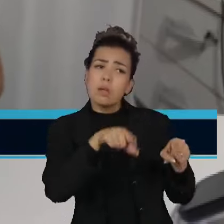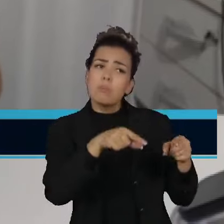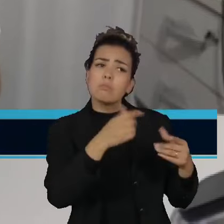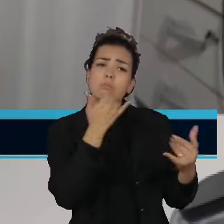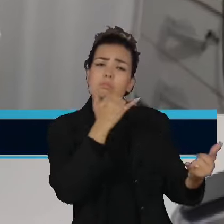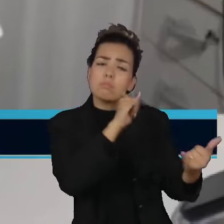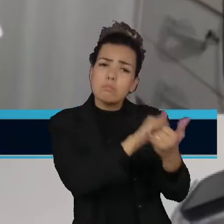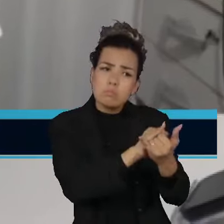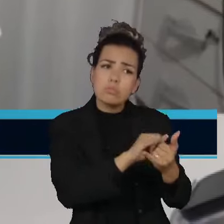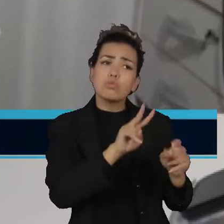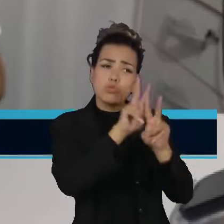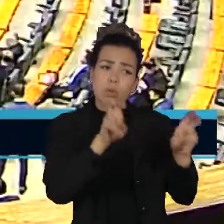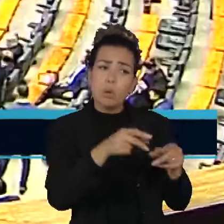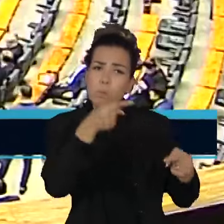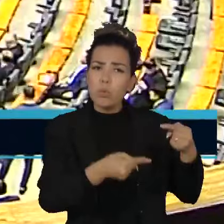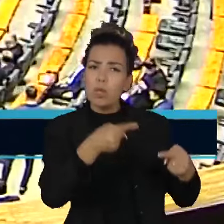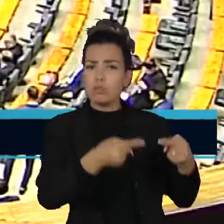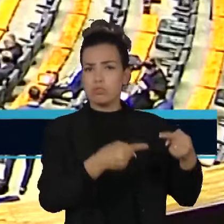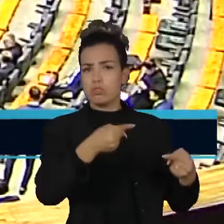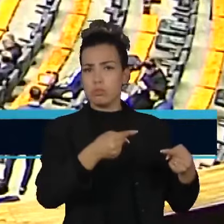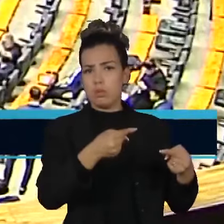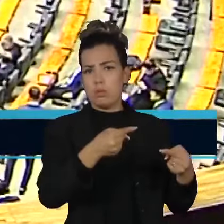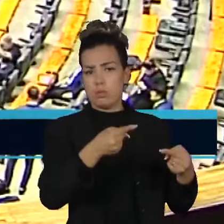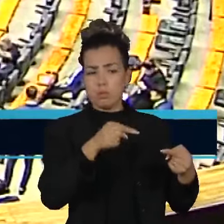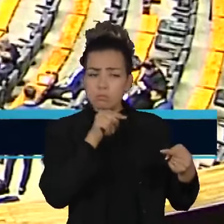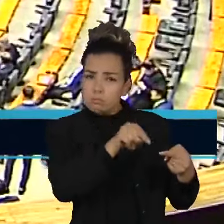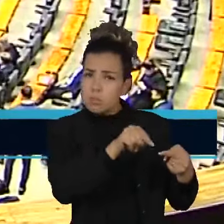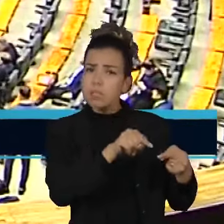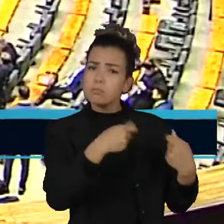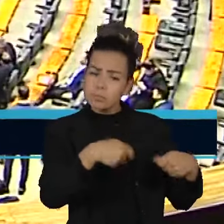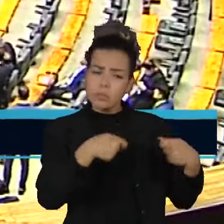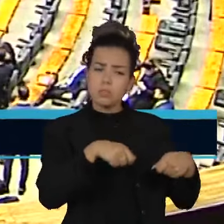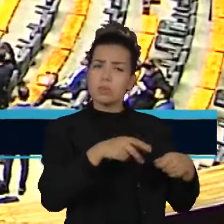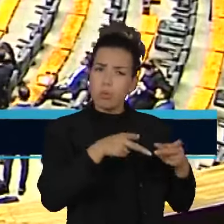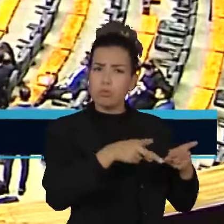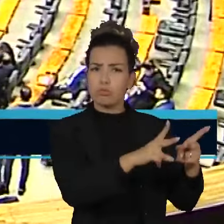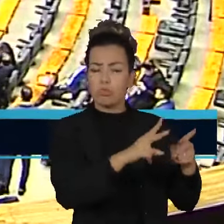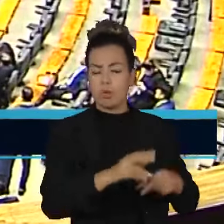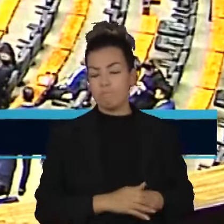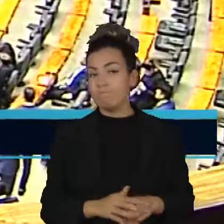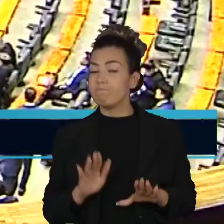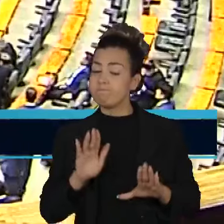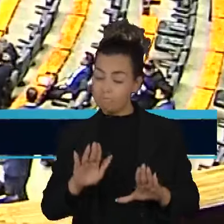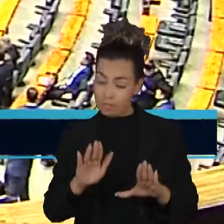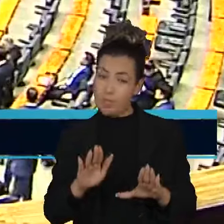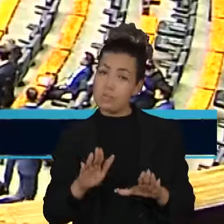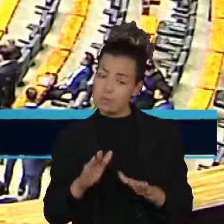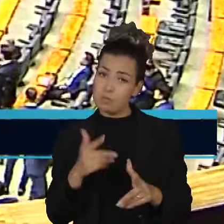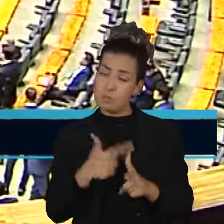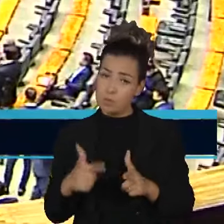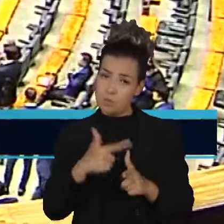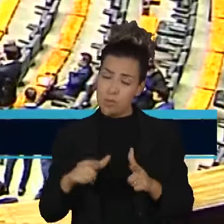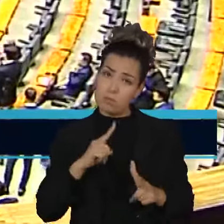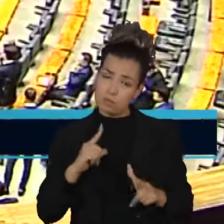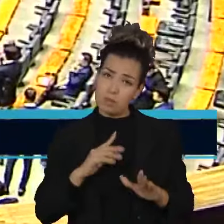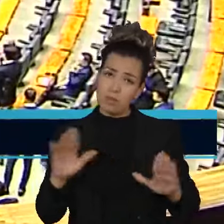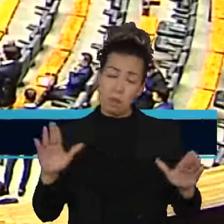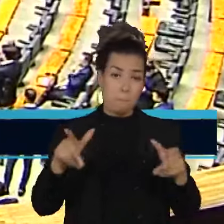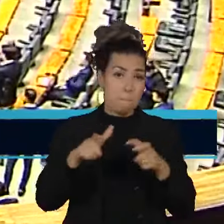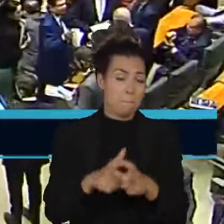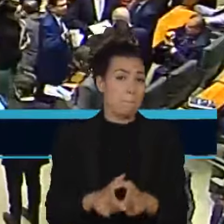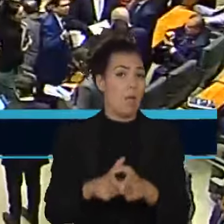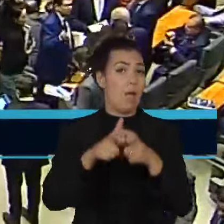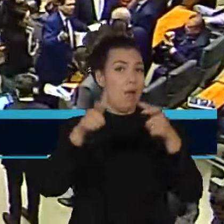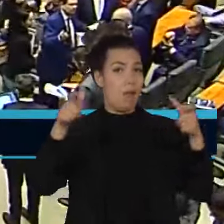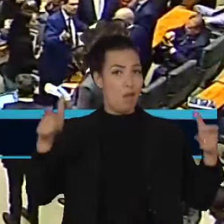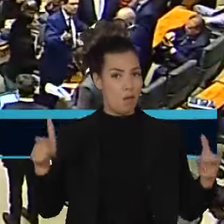se debruçar sobre esse tema. Mas a agenda enfrenta obstáculos. O primeiro é político. Grande parte do Congresso, que